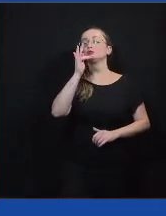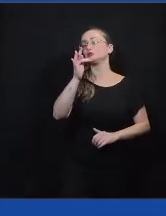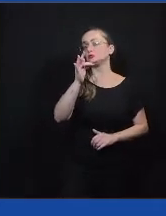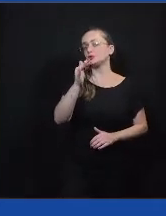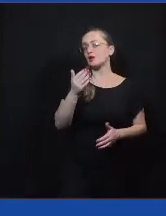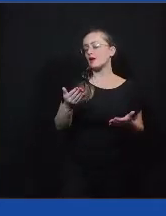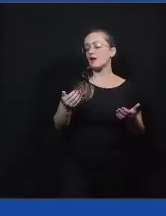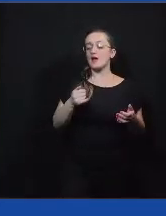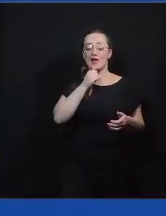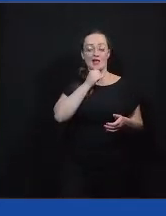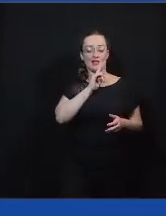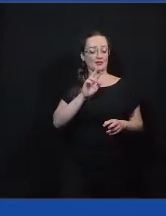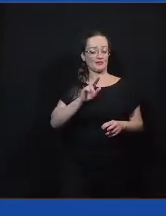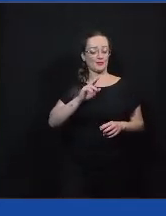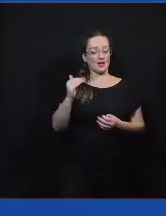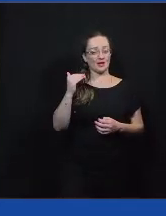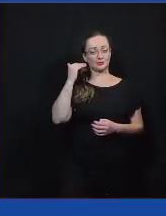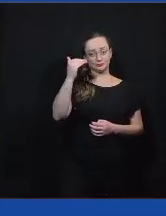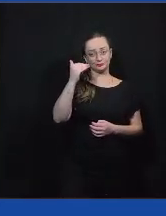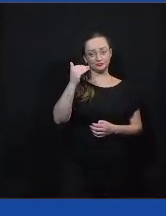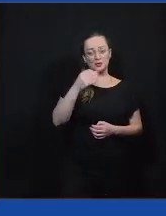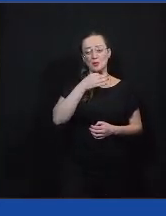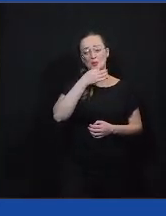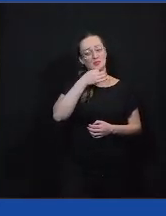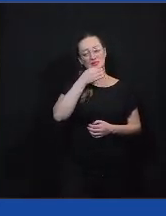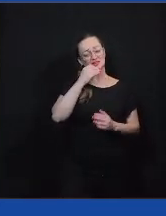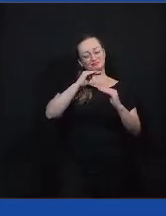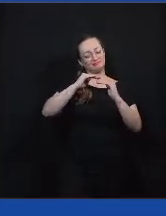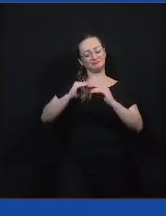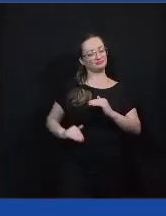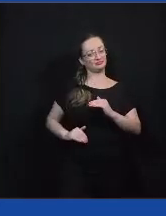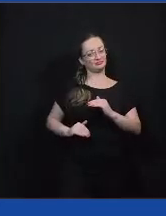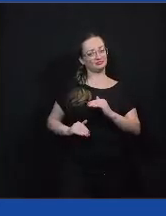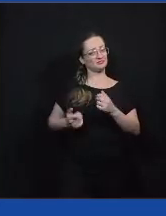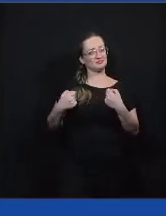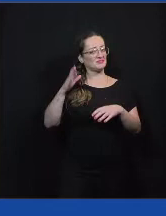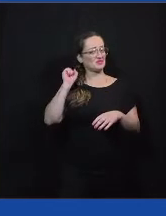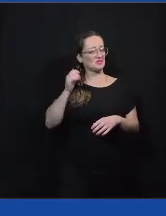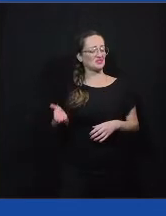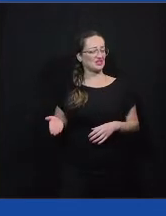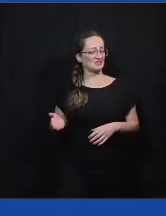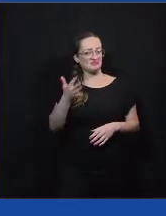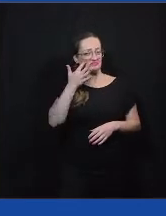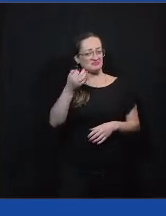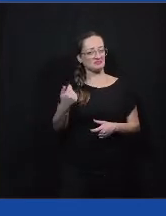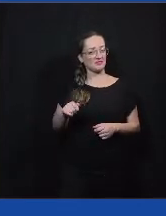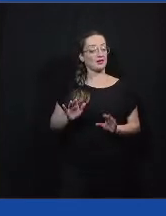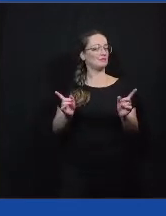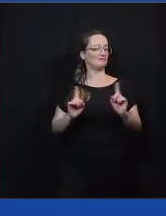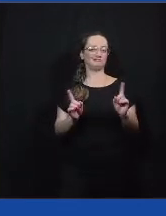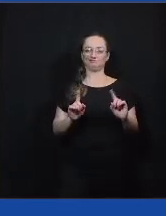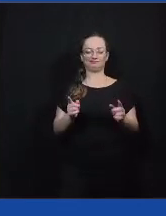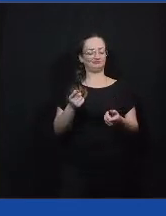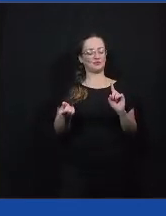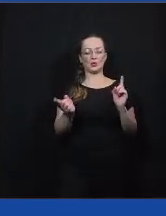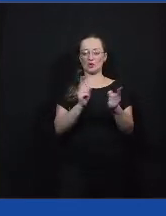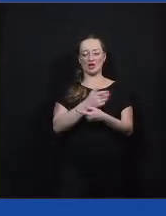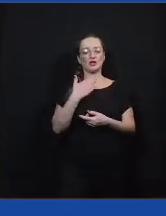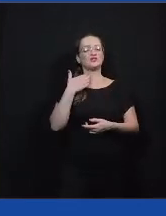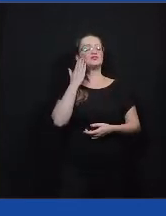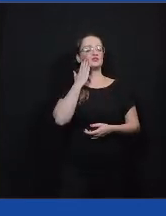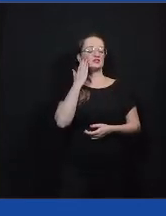não for adulto, as opiniões não são dignas de serem escutadas, né? E não é esse o caso. A gente sabe muito bem que